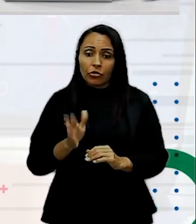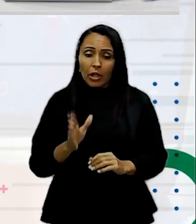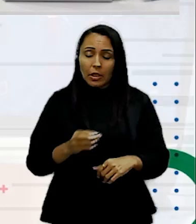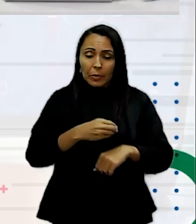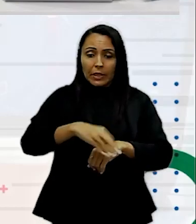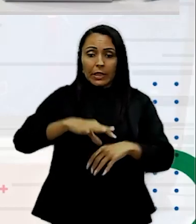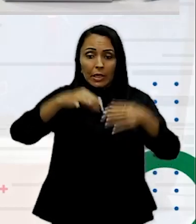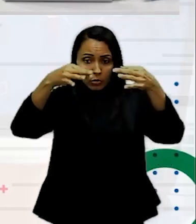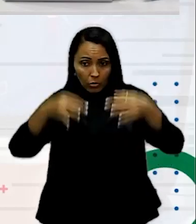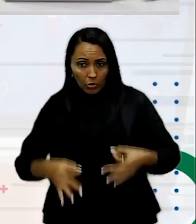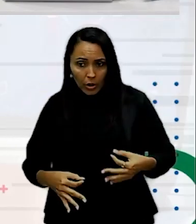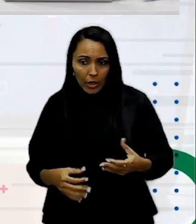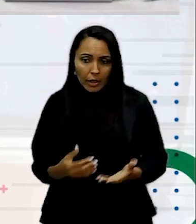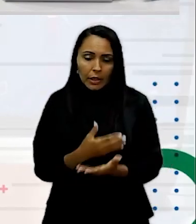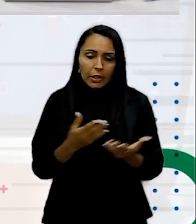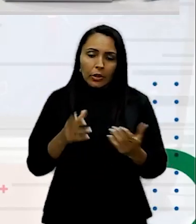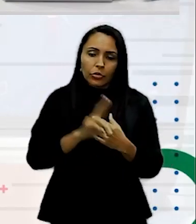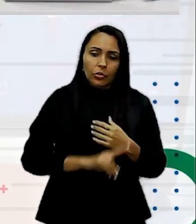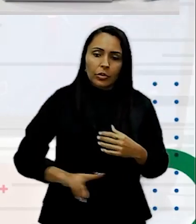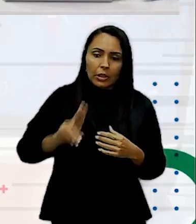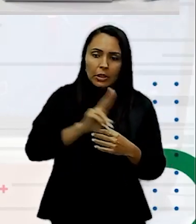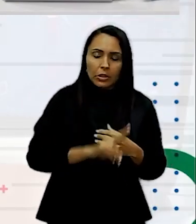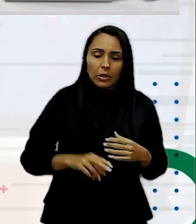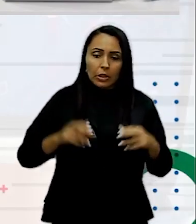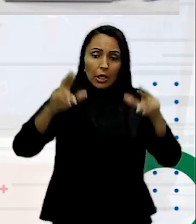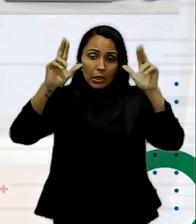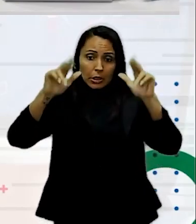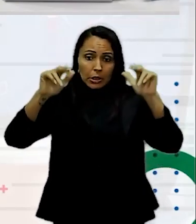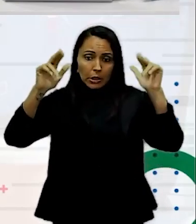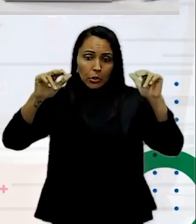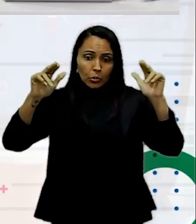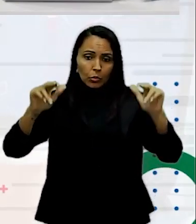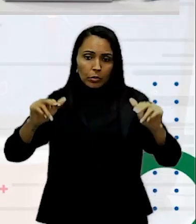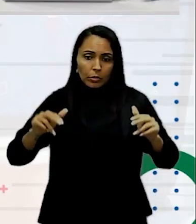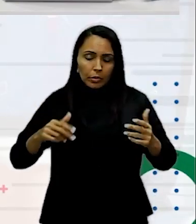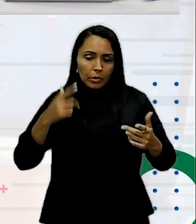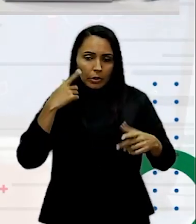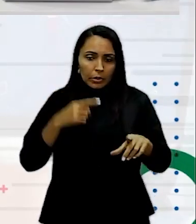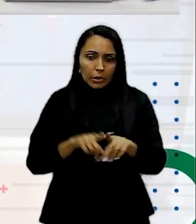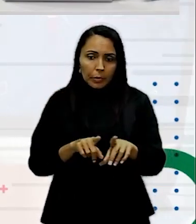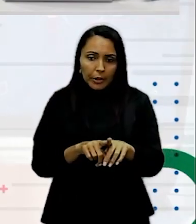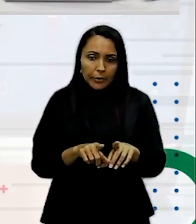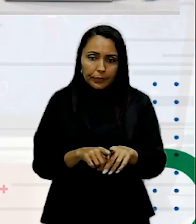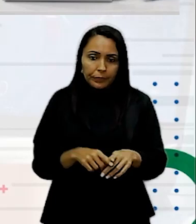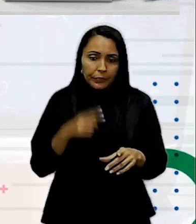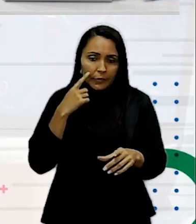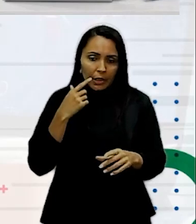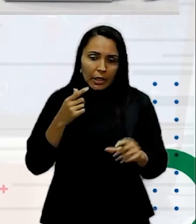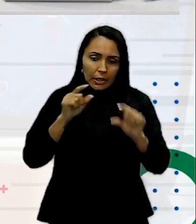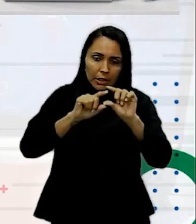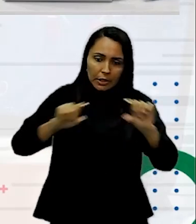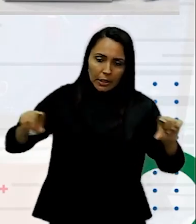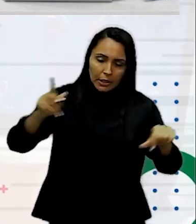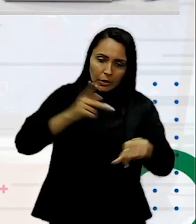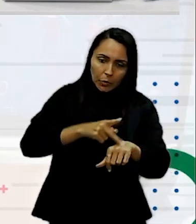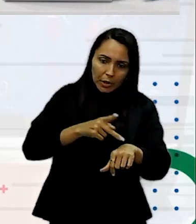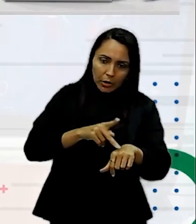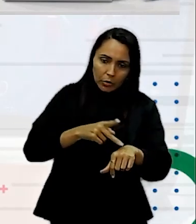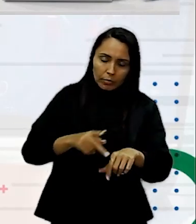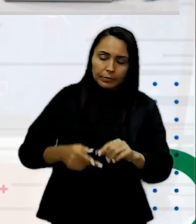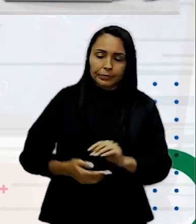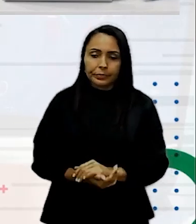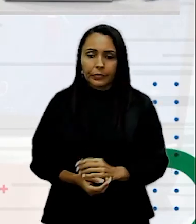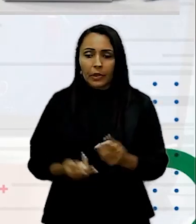correta Perceba o que Eu utilizei aqui Título Em caixa alta E negrito Já o meu